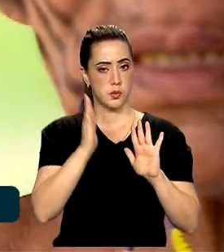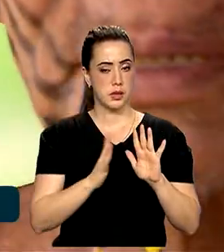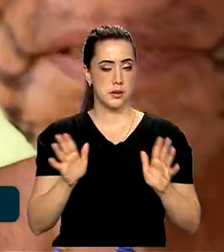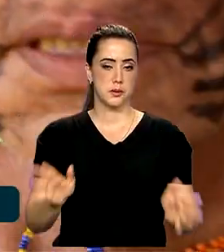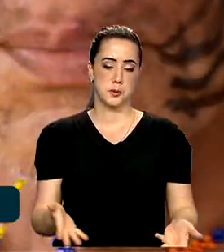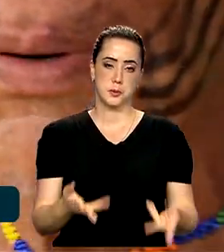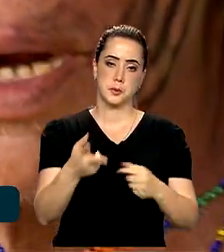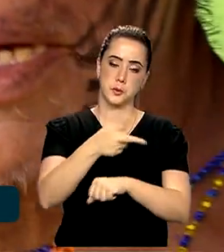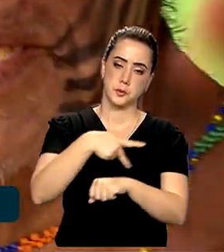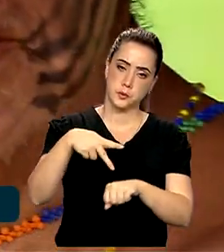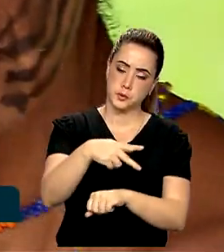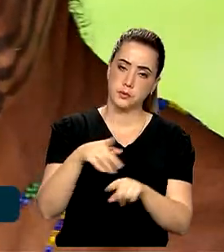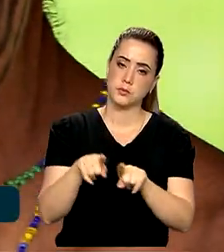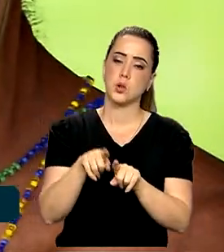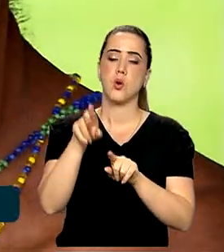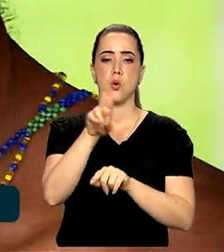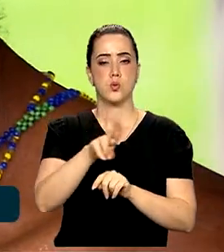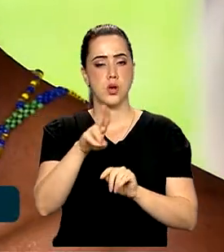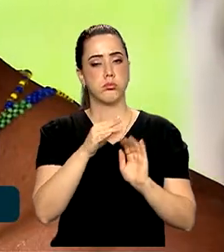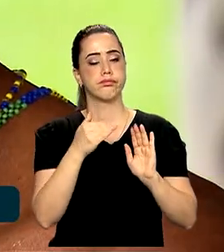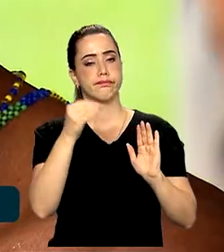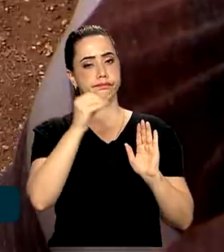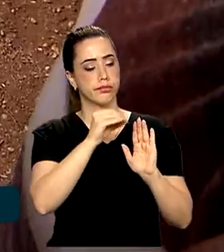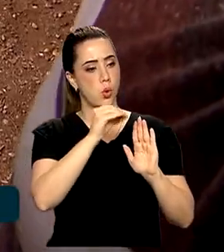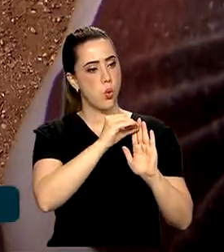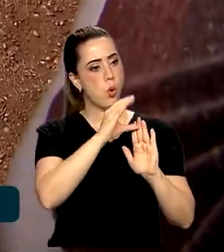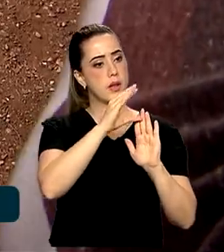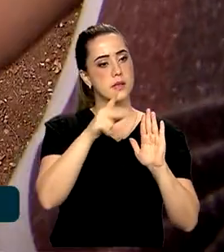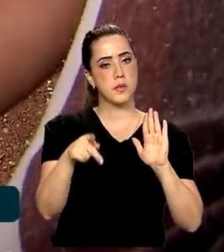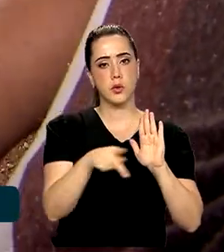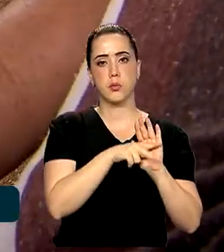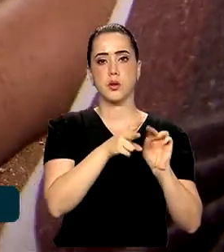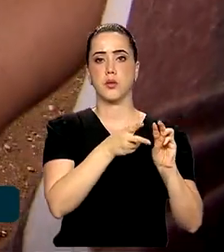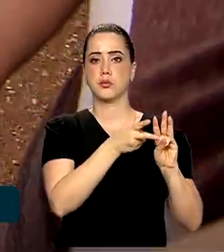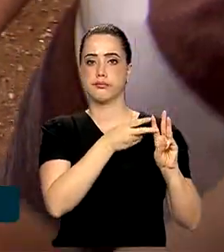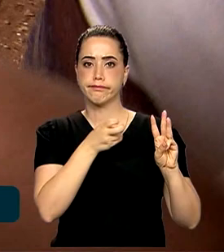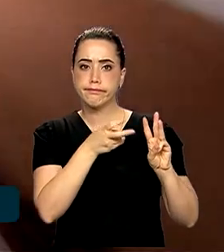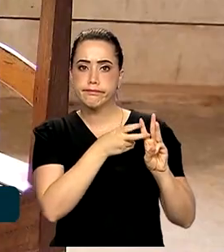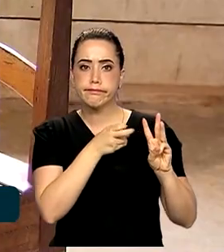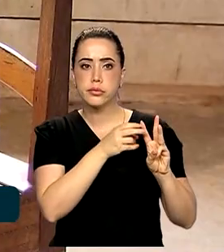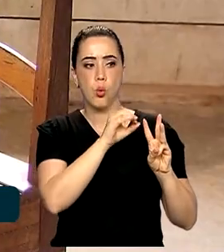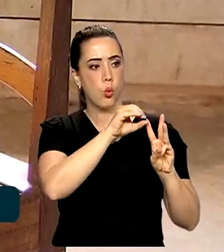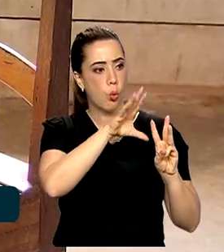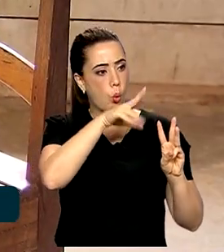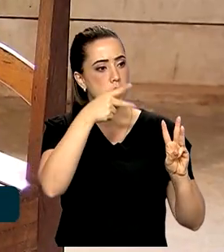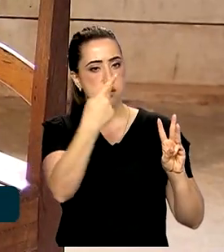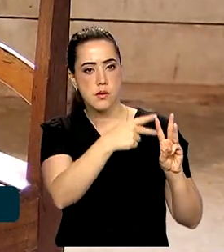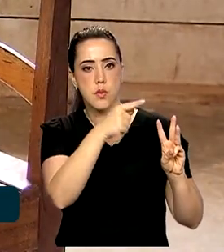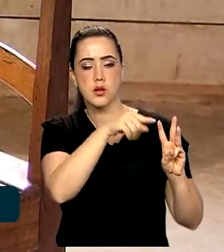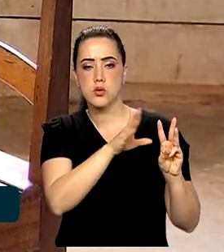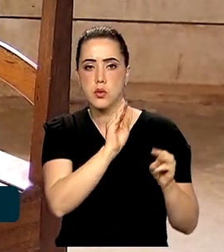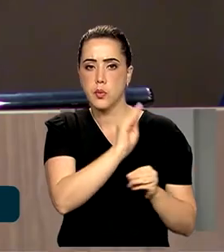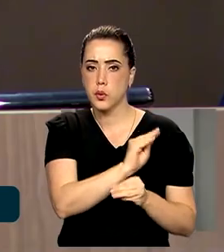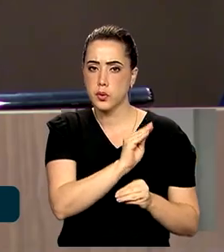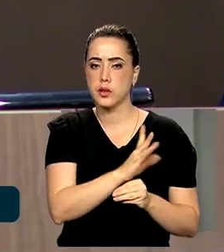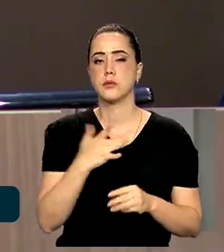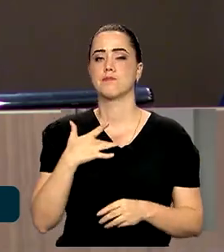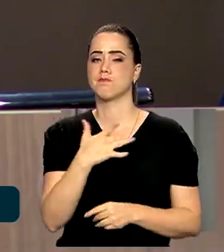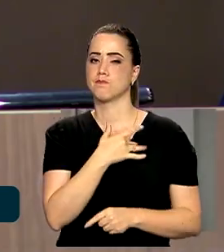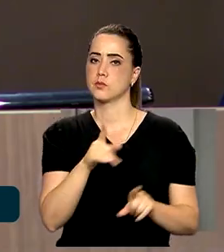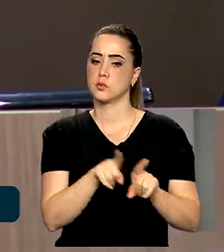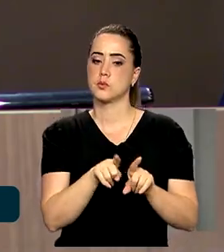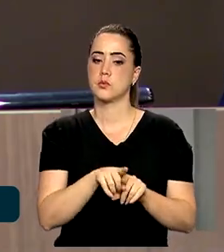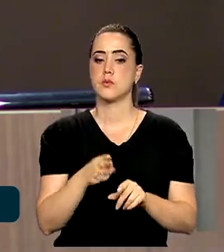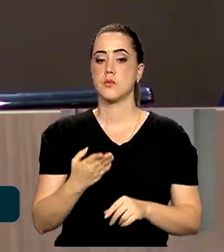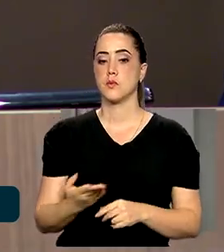países a adotarem os conhecimentos tradicionais como uma forma de complementar o atendimento à saúde. Nízia